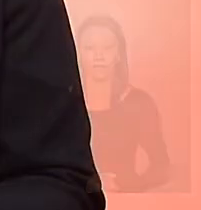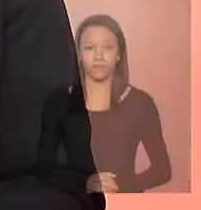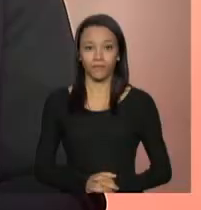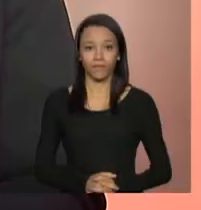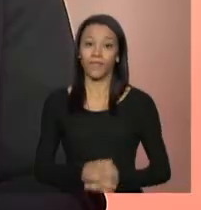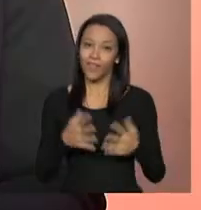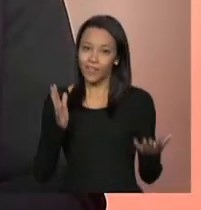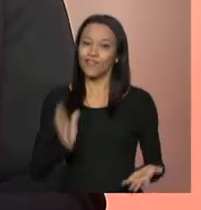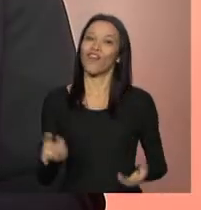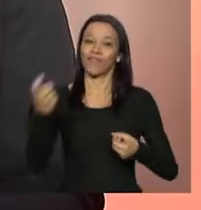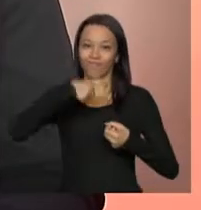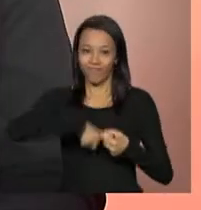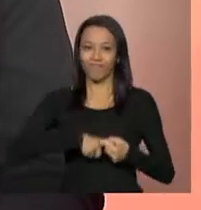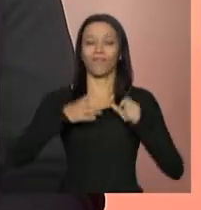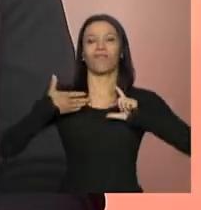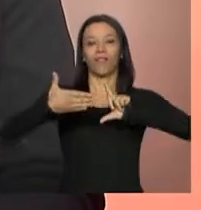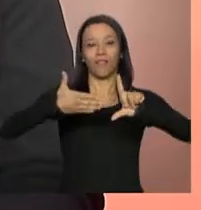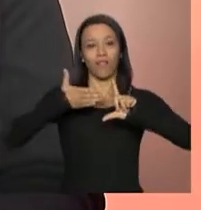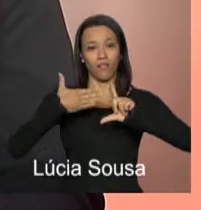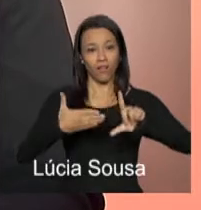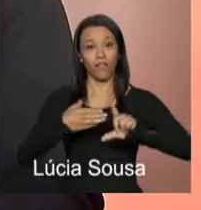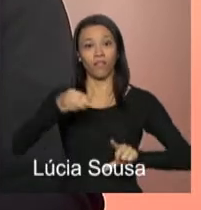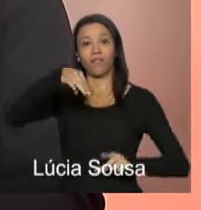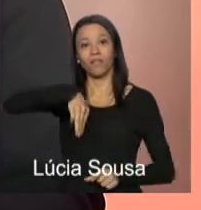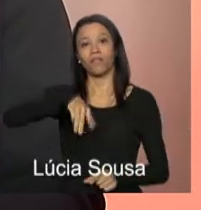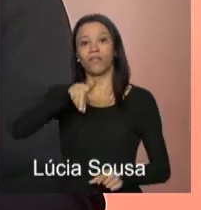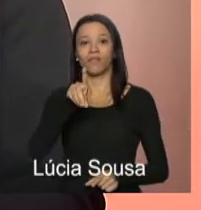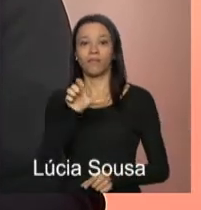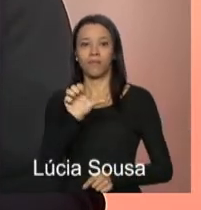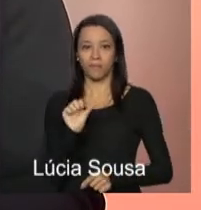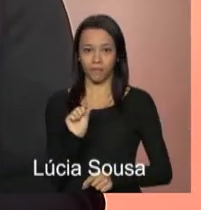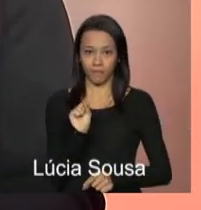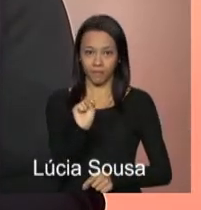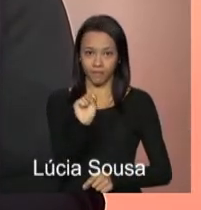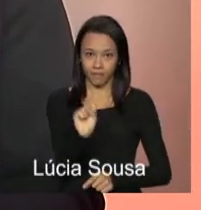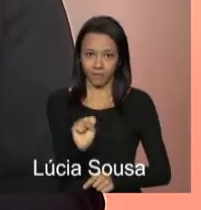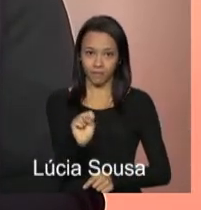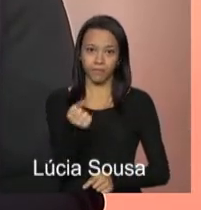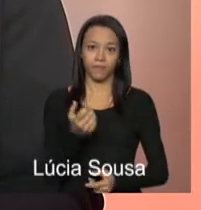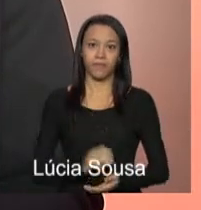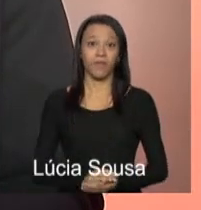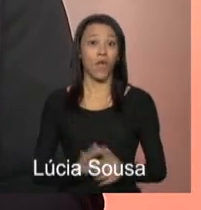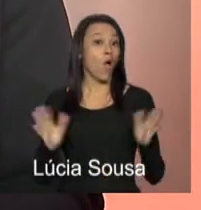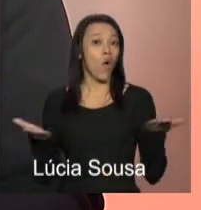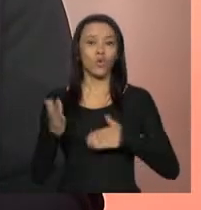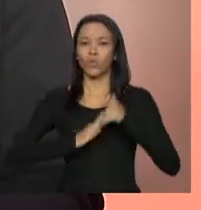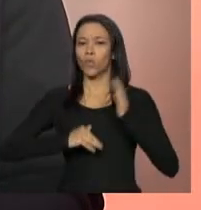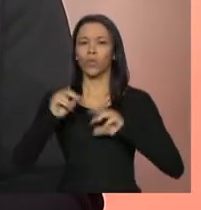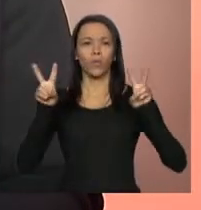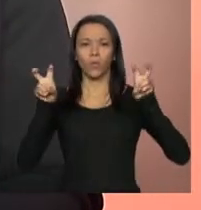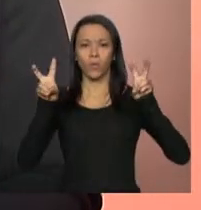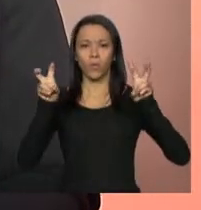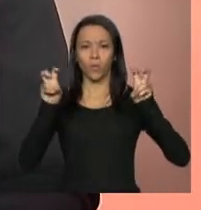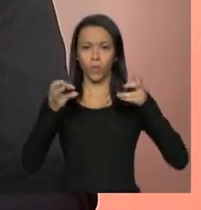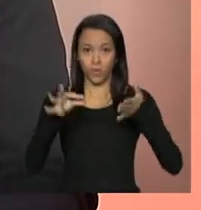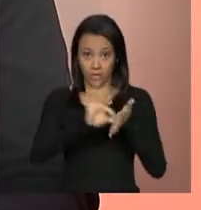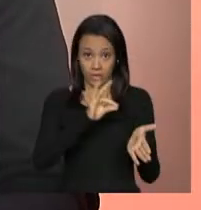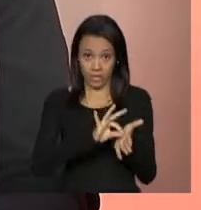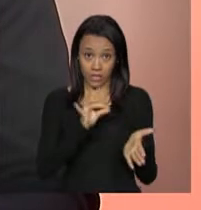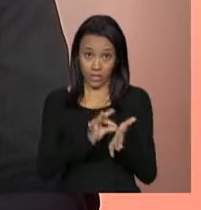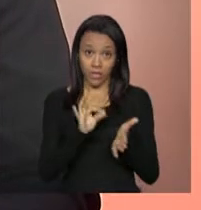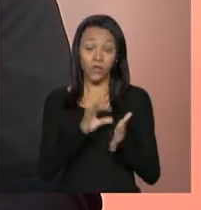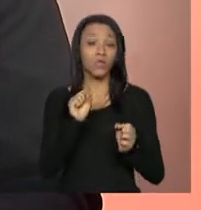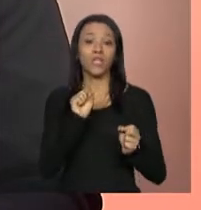Estamos de volta com a teleconferência do Ministério do Desenvolvimento Social e Combate à Fome. Hoje falando sobre o Cadastro Nacional de